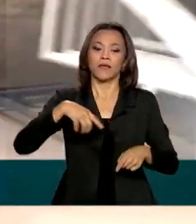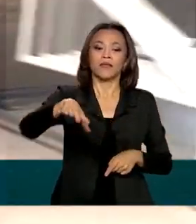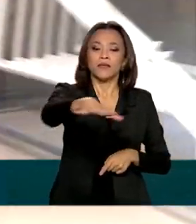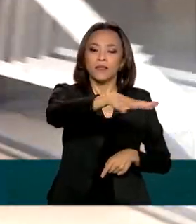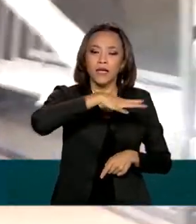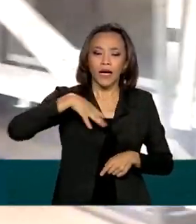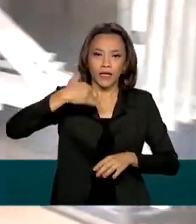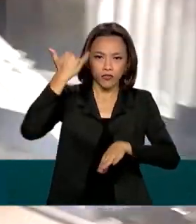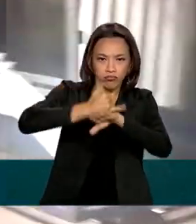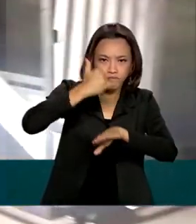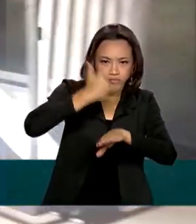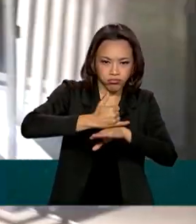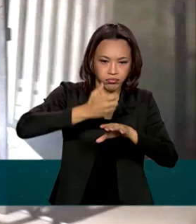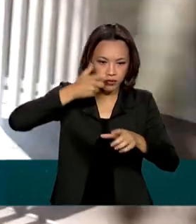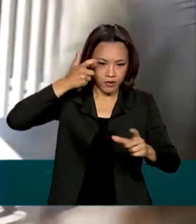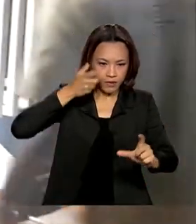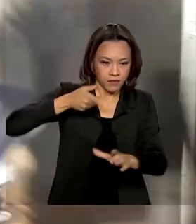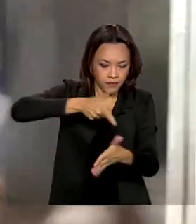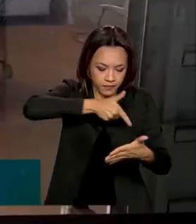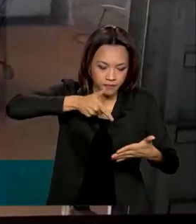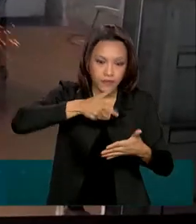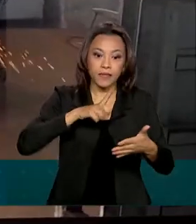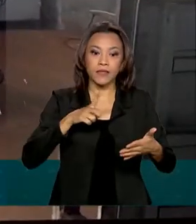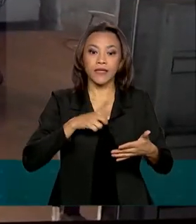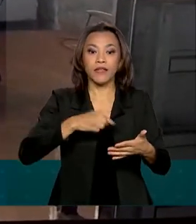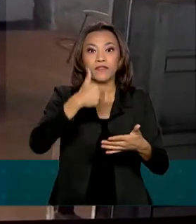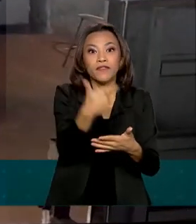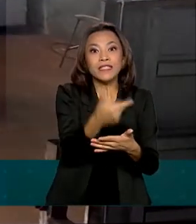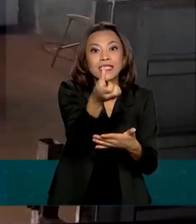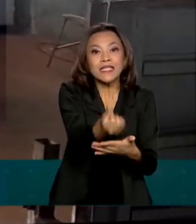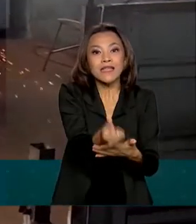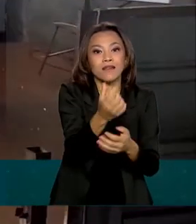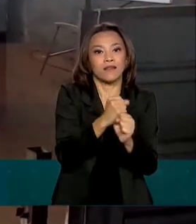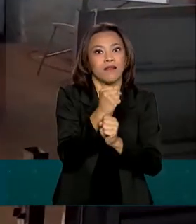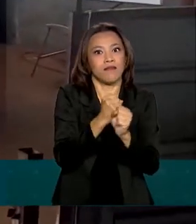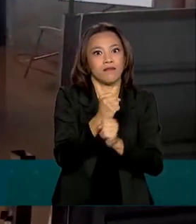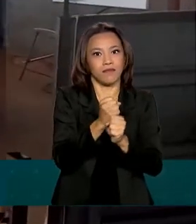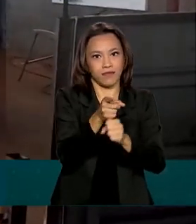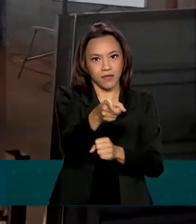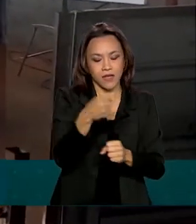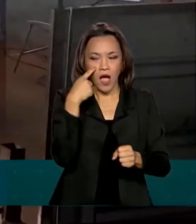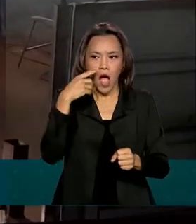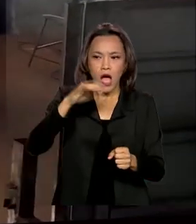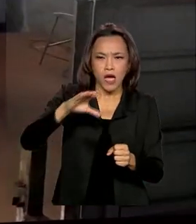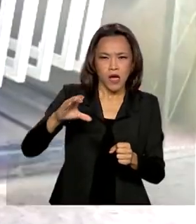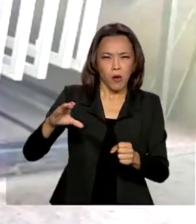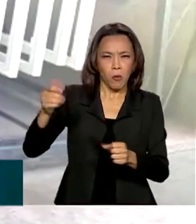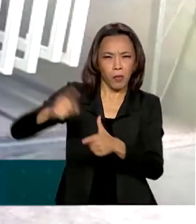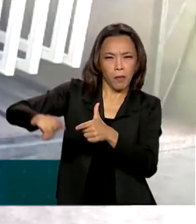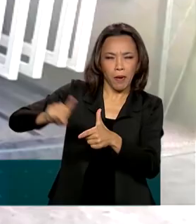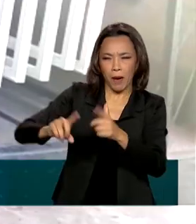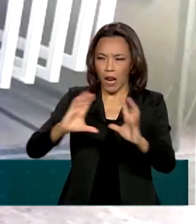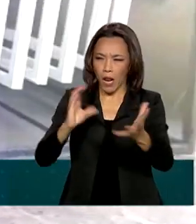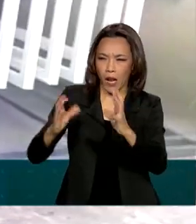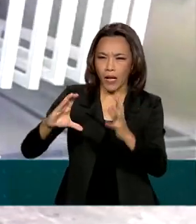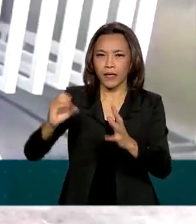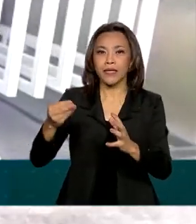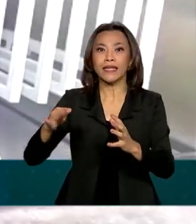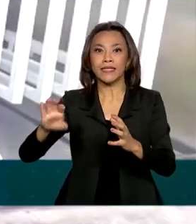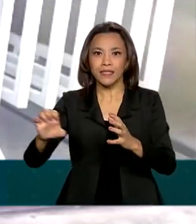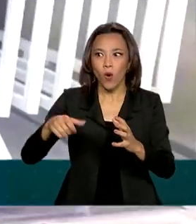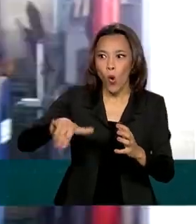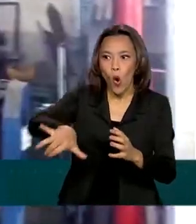e metalúrgica, existe há 26 anos e viu na crise uma oportunidade de crescimento. Lançou